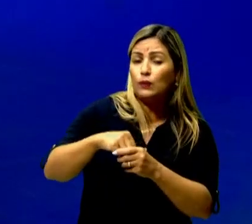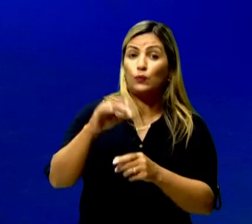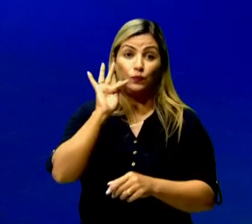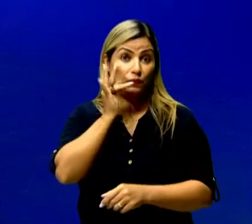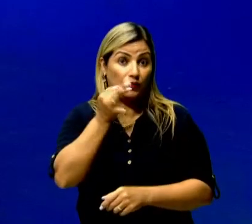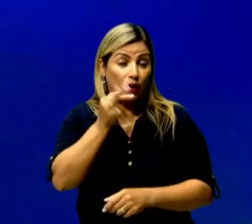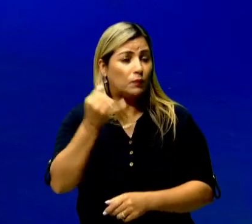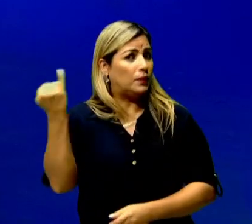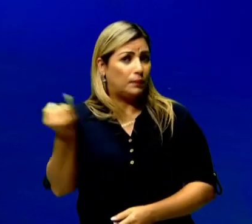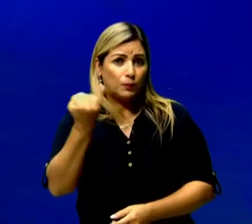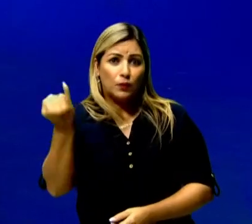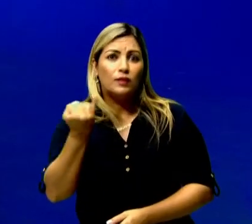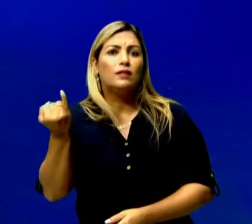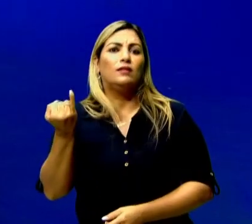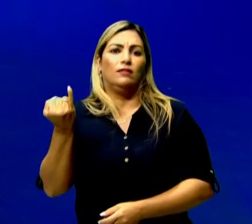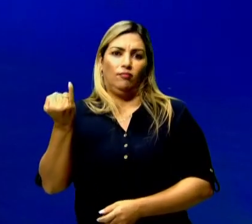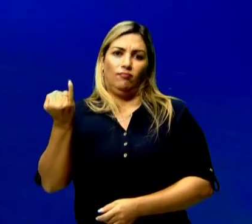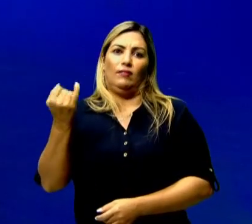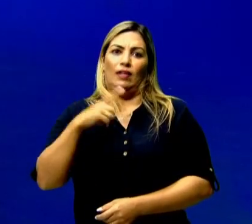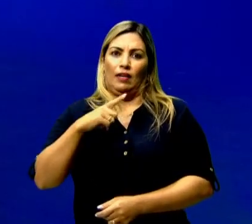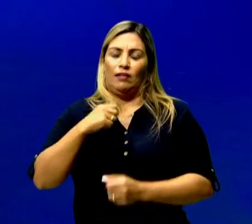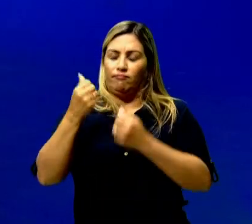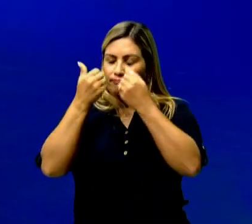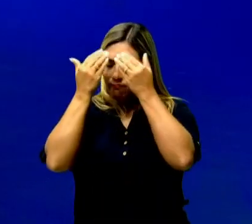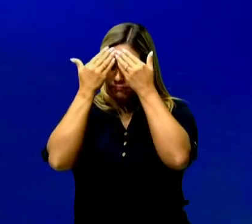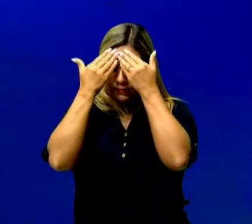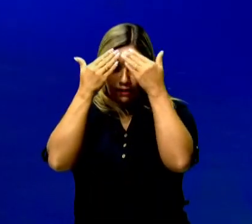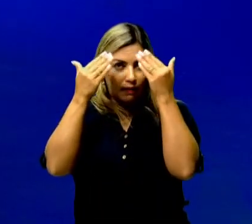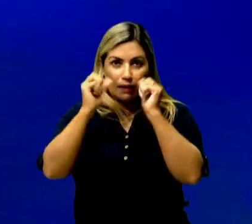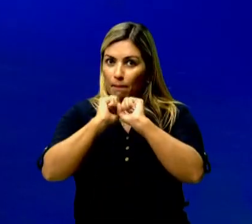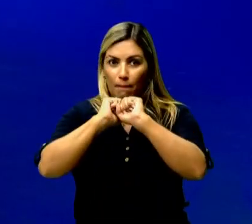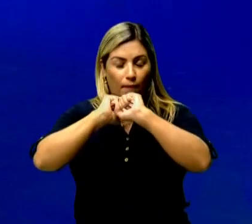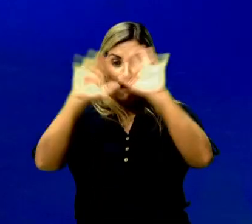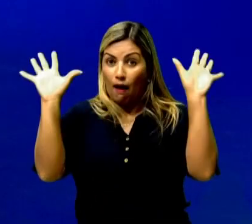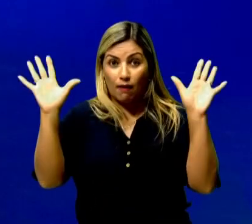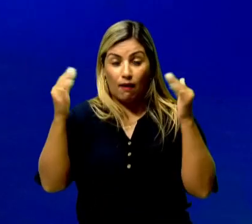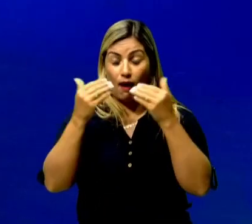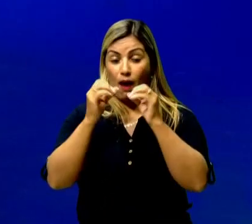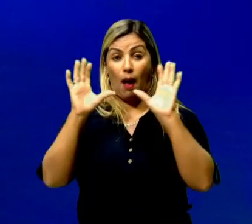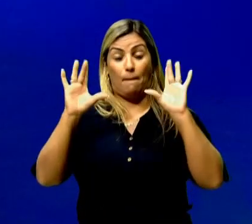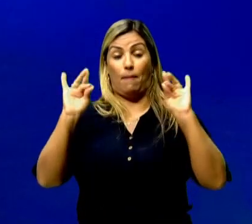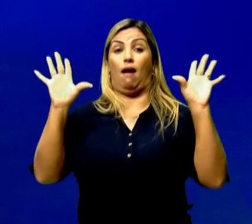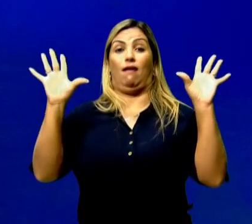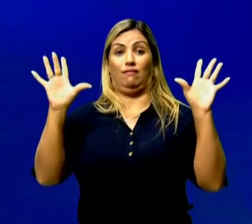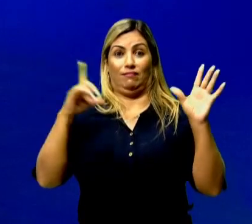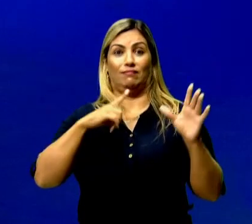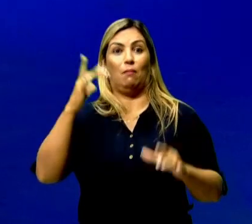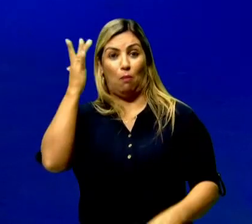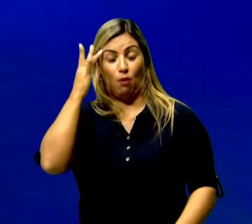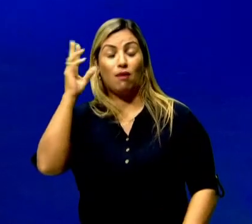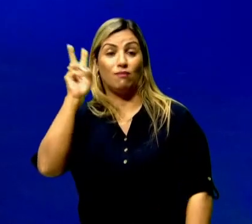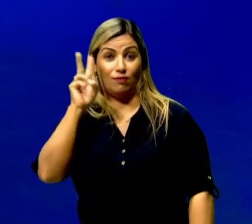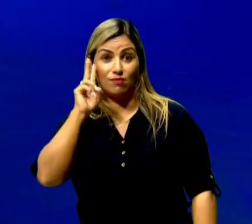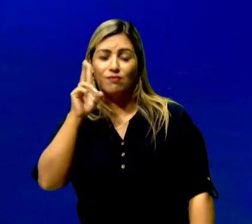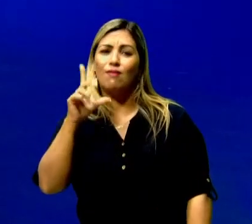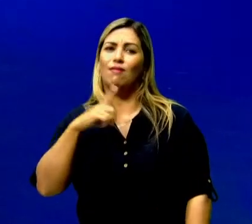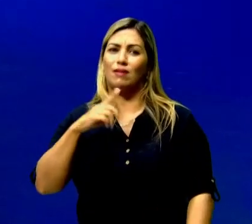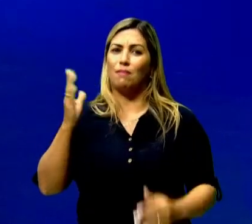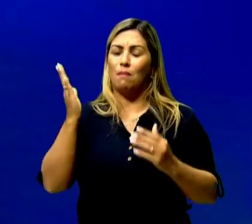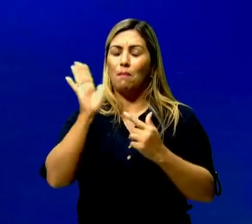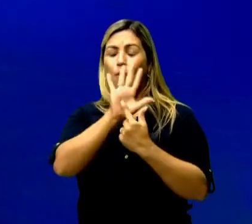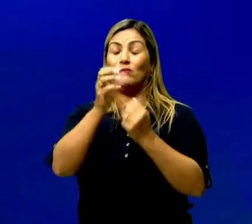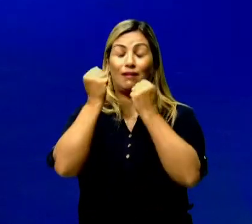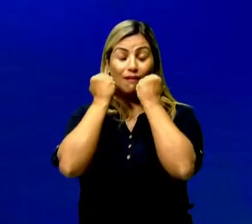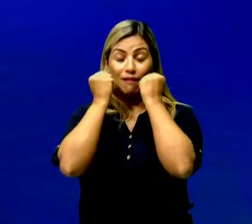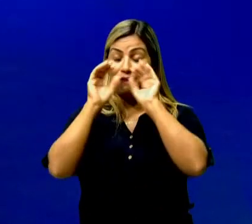imprescindível e ela vem bem esclarecida, ela vem bem clara. Moral da história e acaba com uma frase